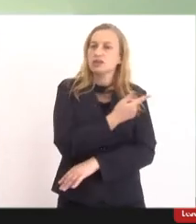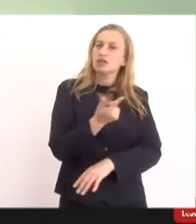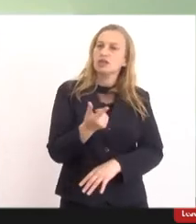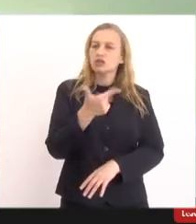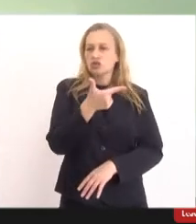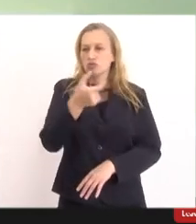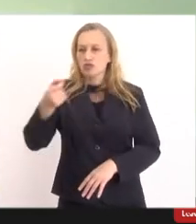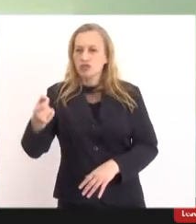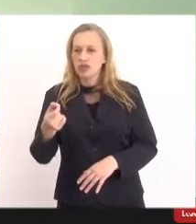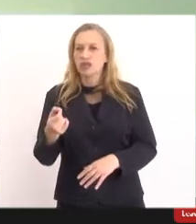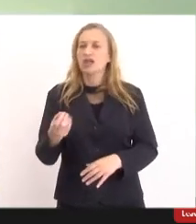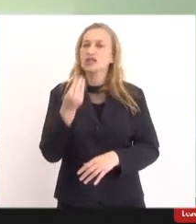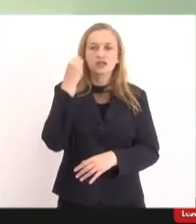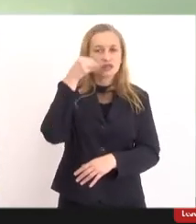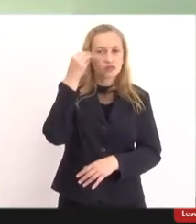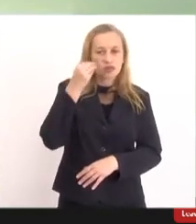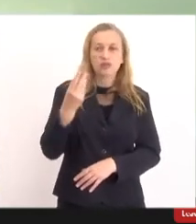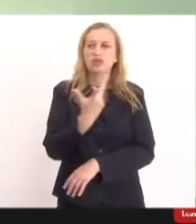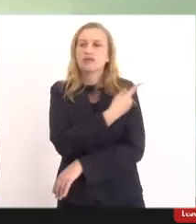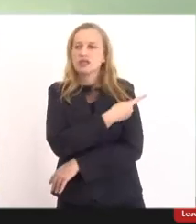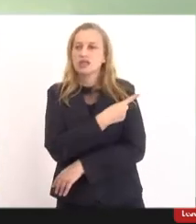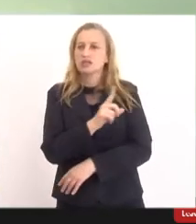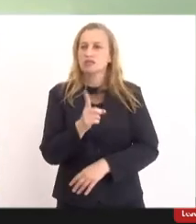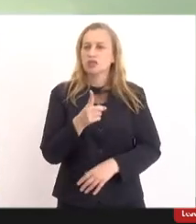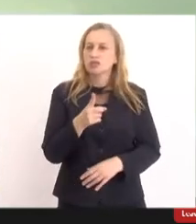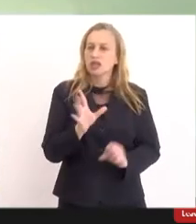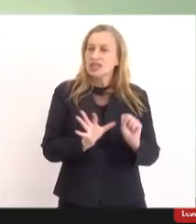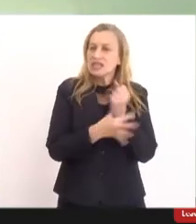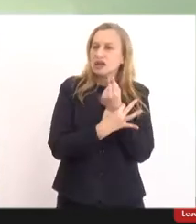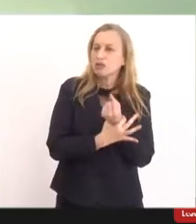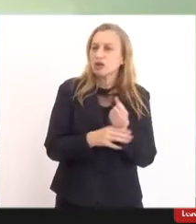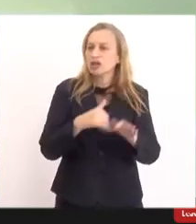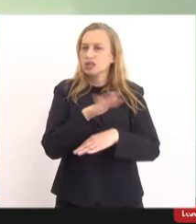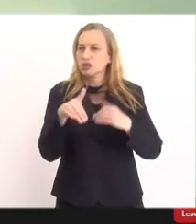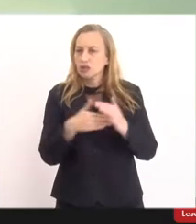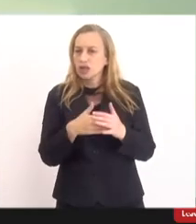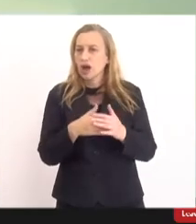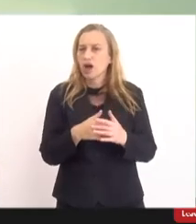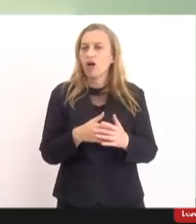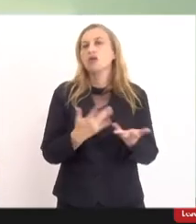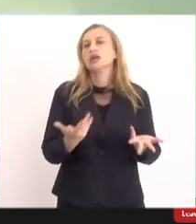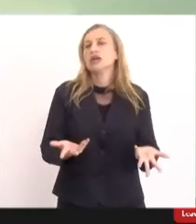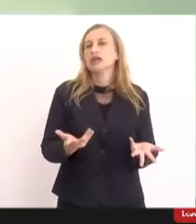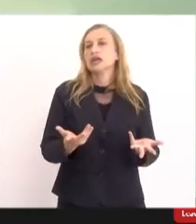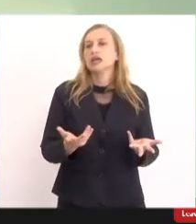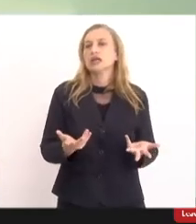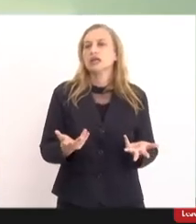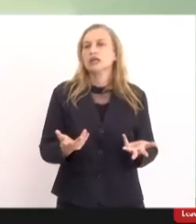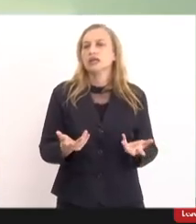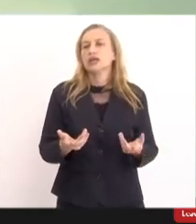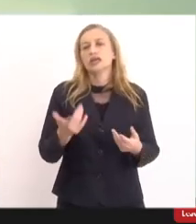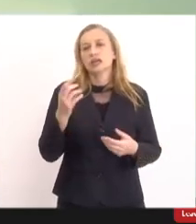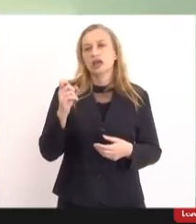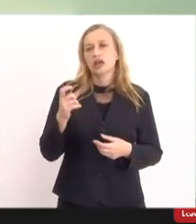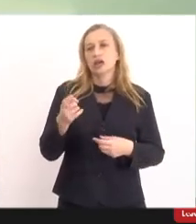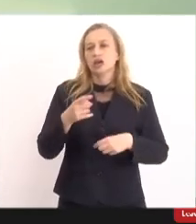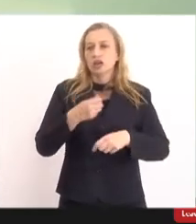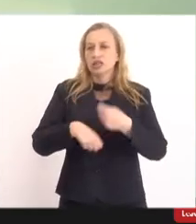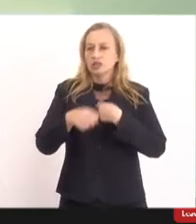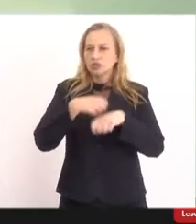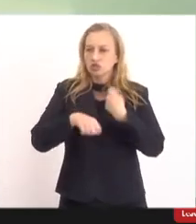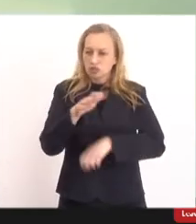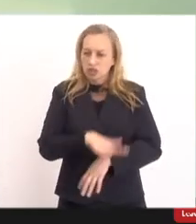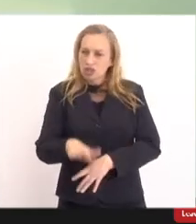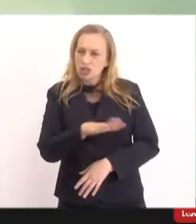Essas vacinas são experimentais, ainda não há muitos dados de segurança, e é uma temeridade administrar isso nas crianças, que não são